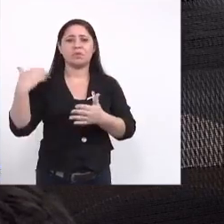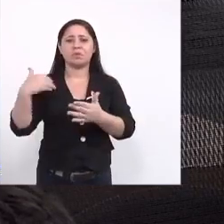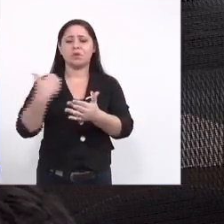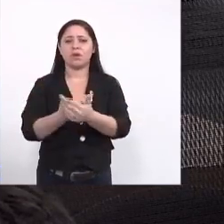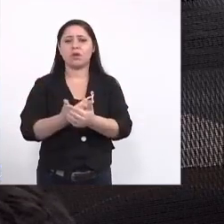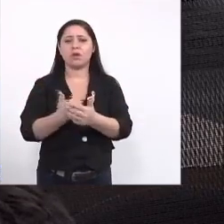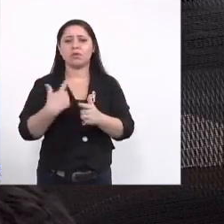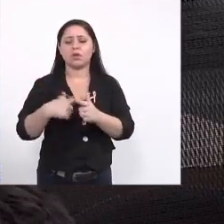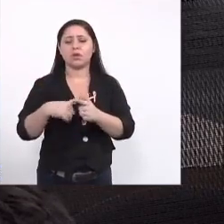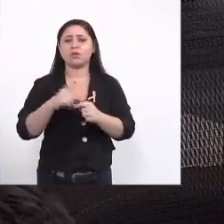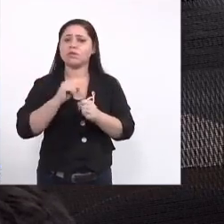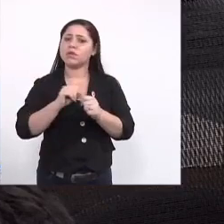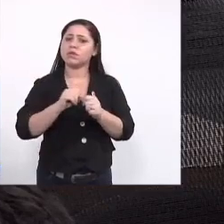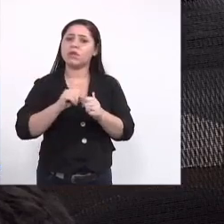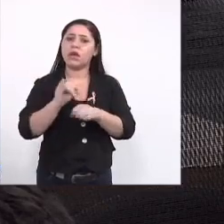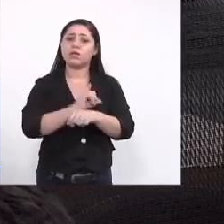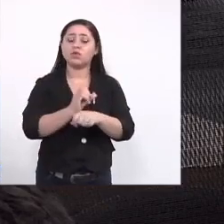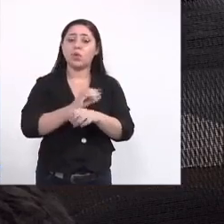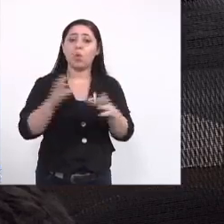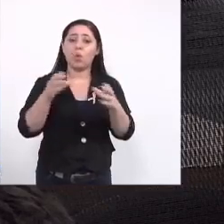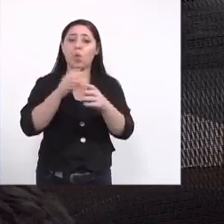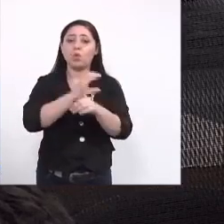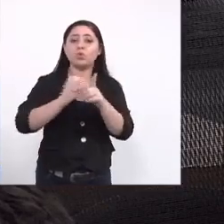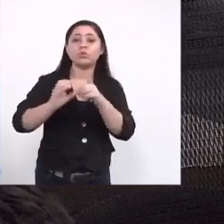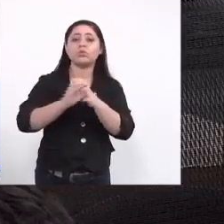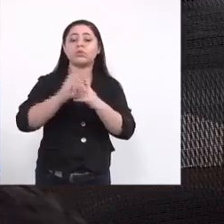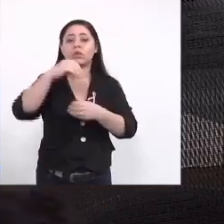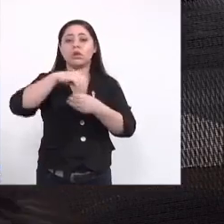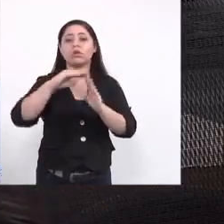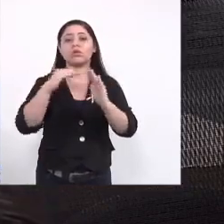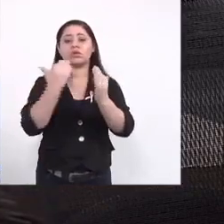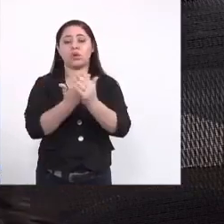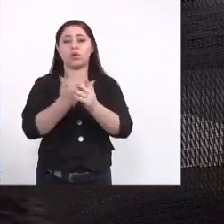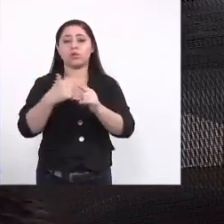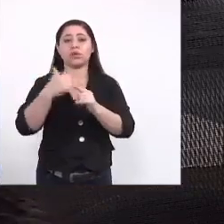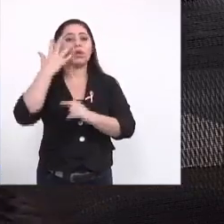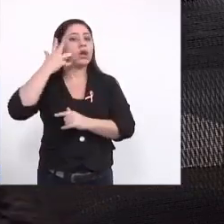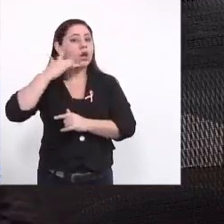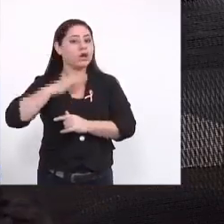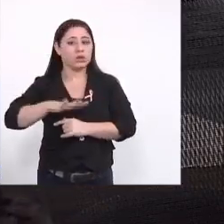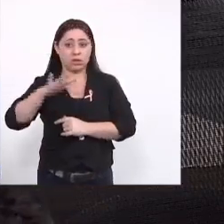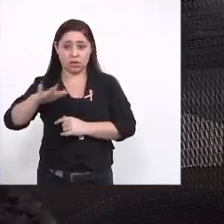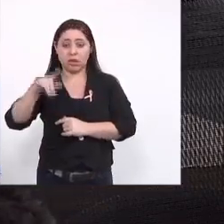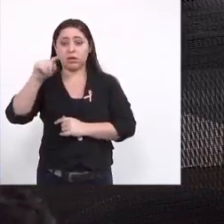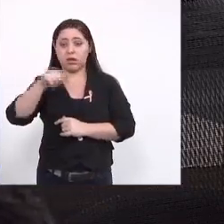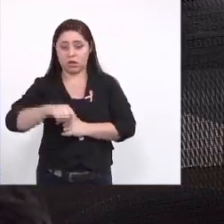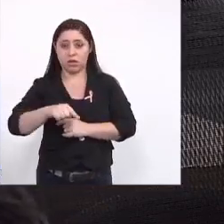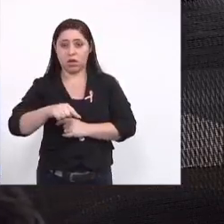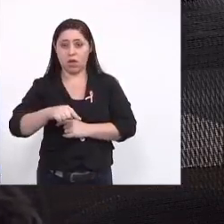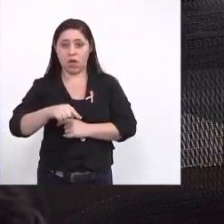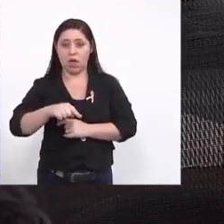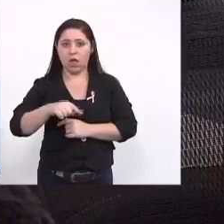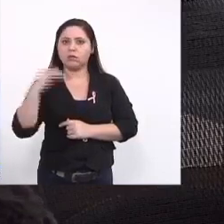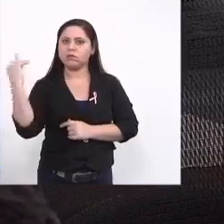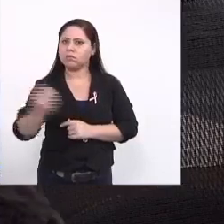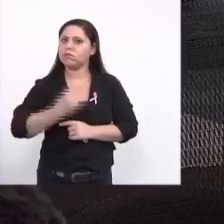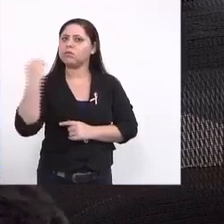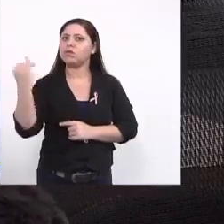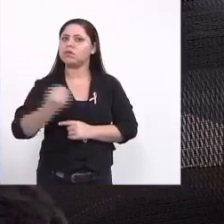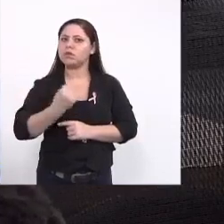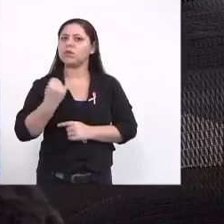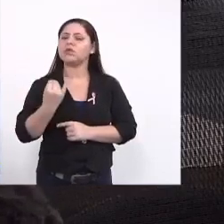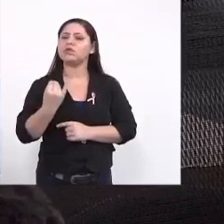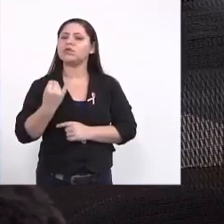tempo dele fazer essas ações na comunidade nas escolas porque a criança ela é um ator muito importante